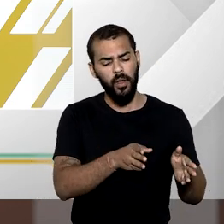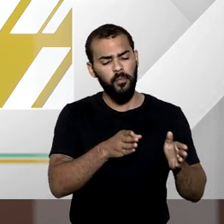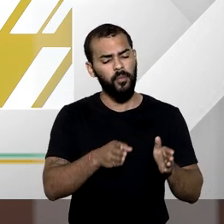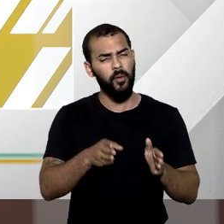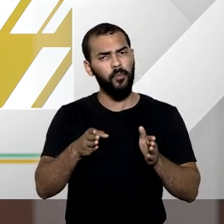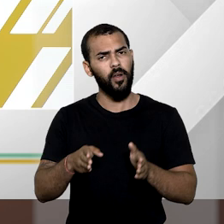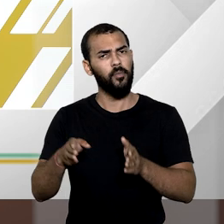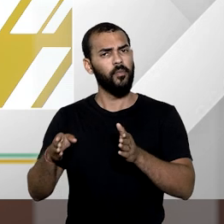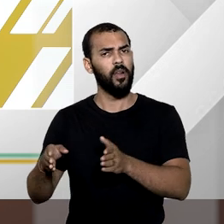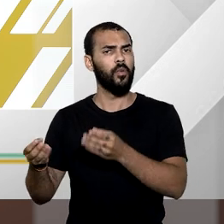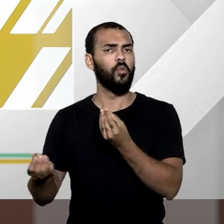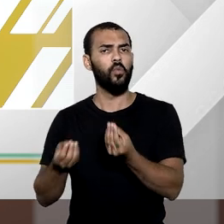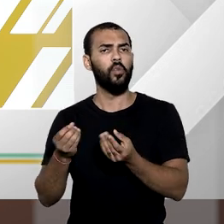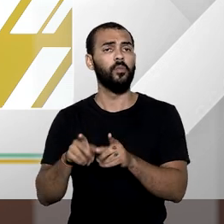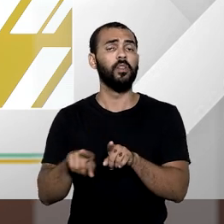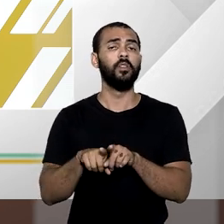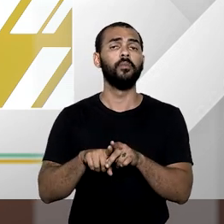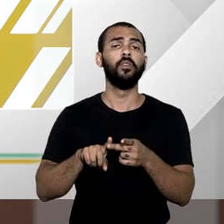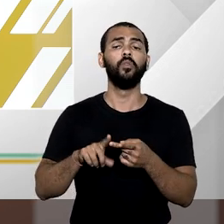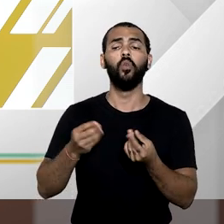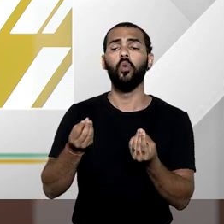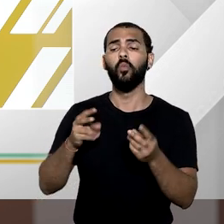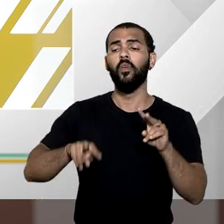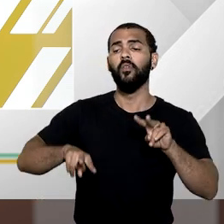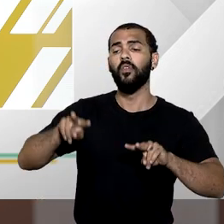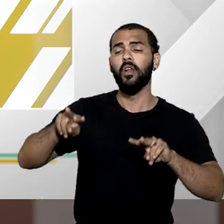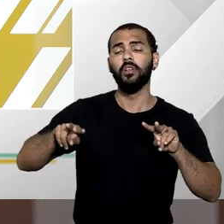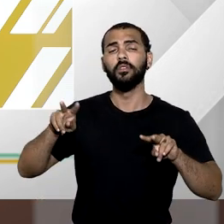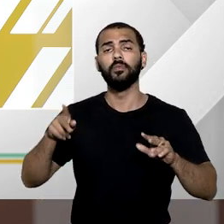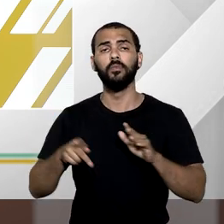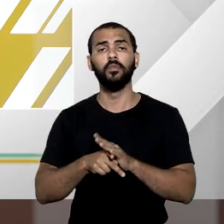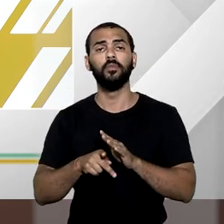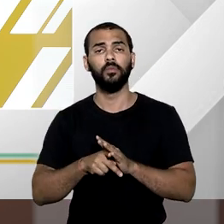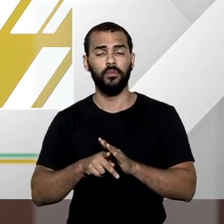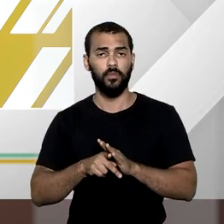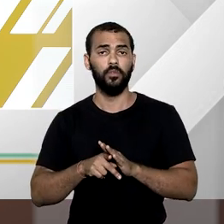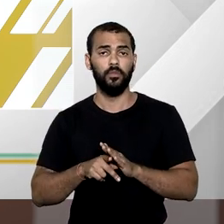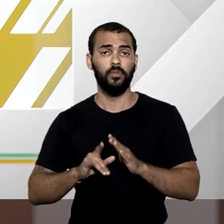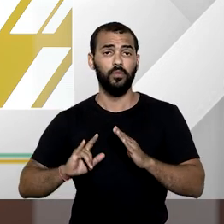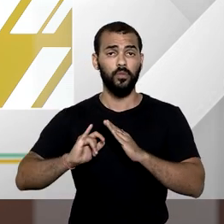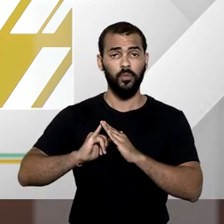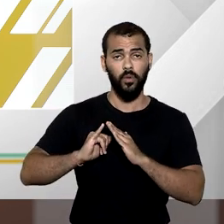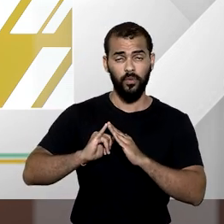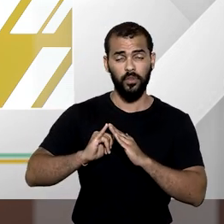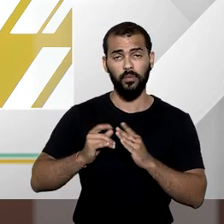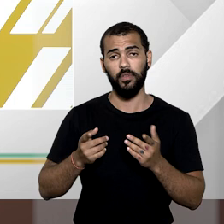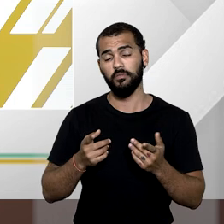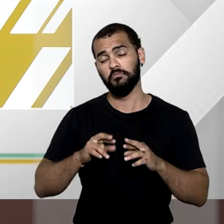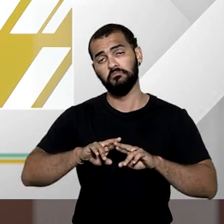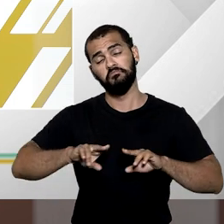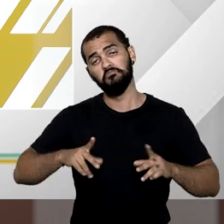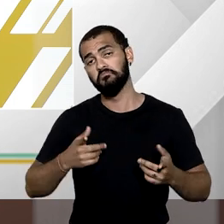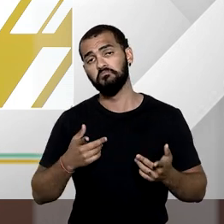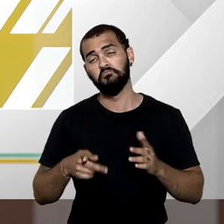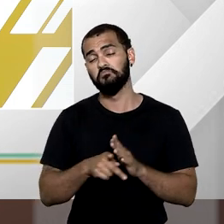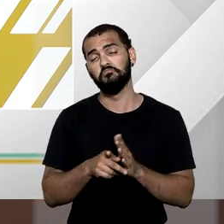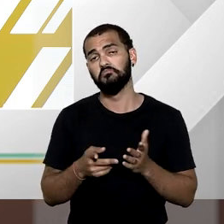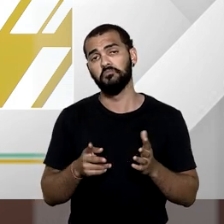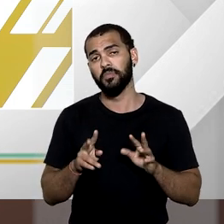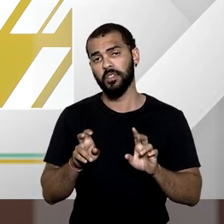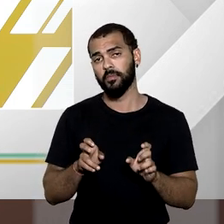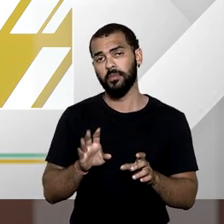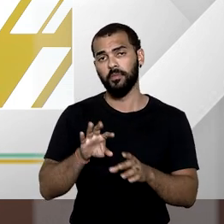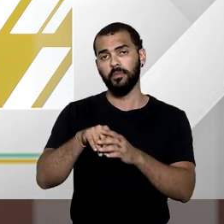é feita e validada a perícia do imóvel a ser desapropriado e outros pontos mais do julgamento? Muito bem